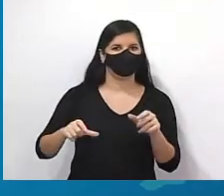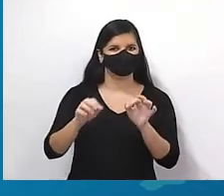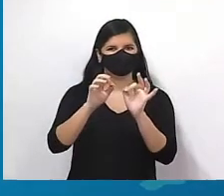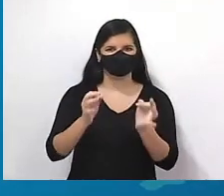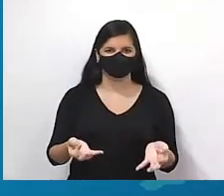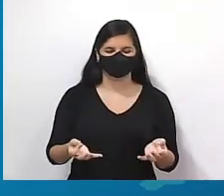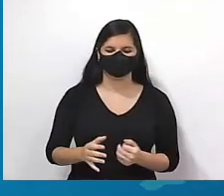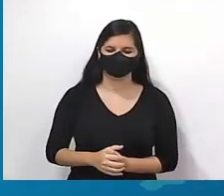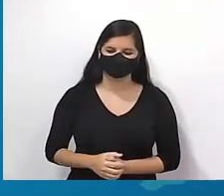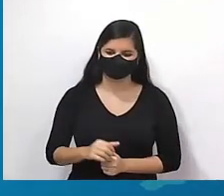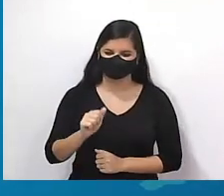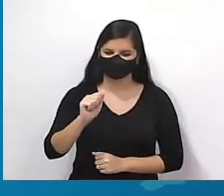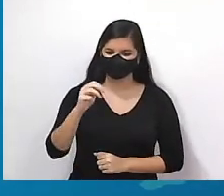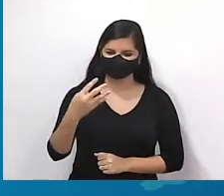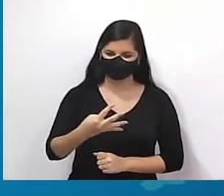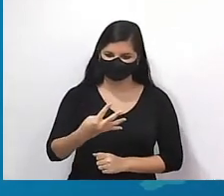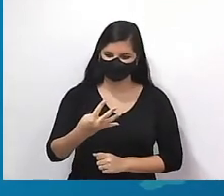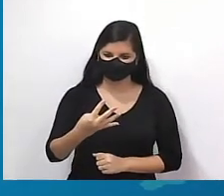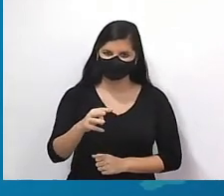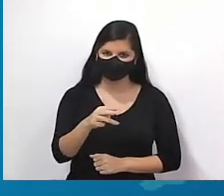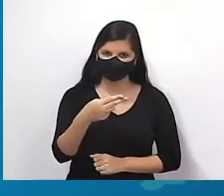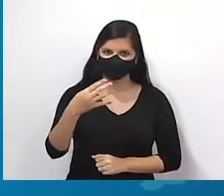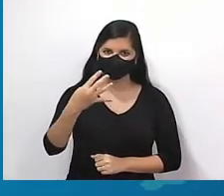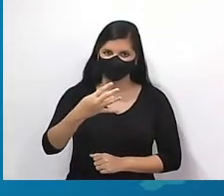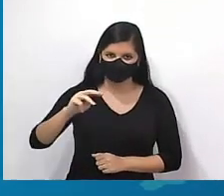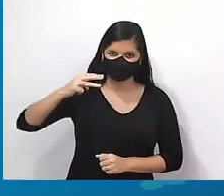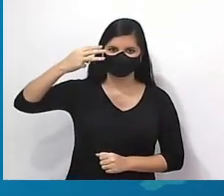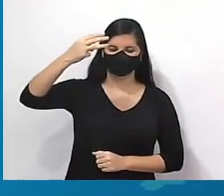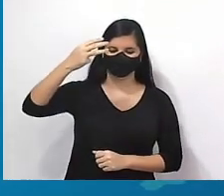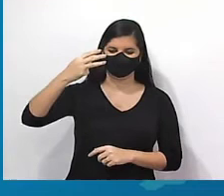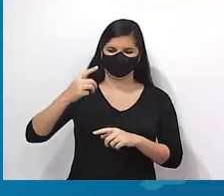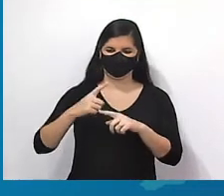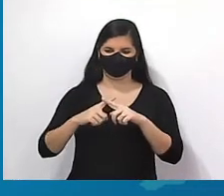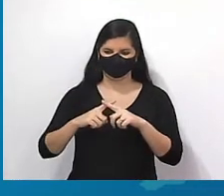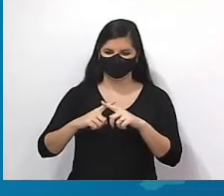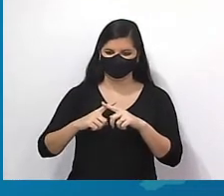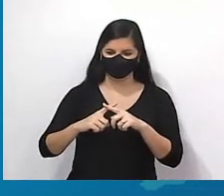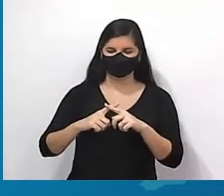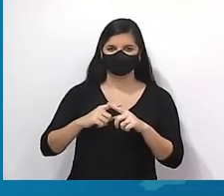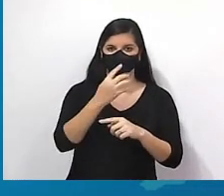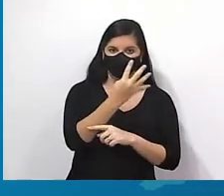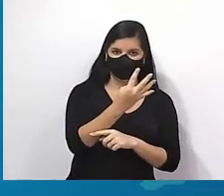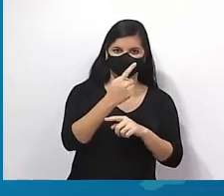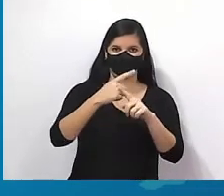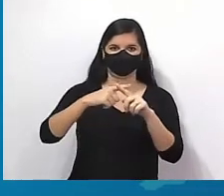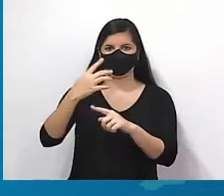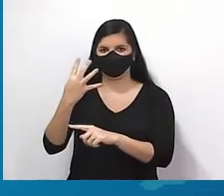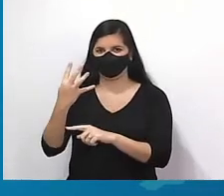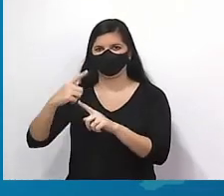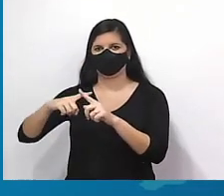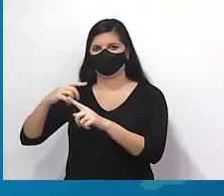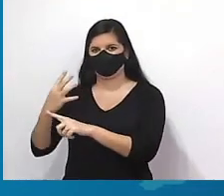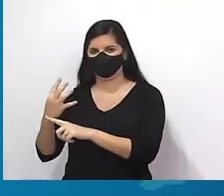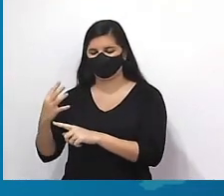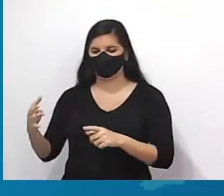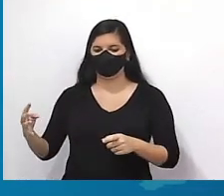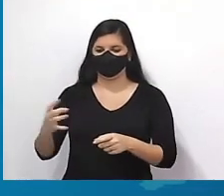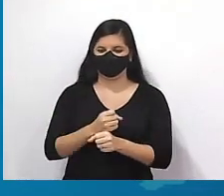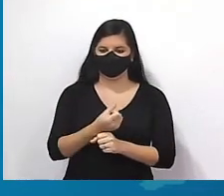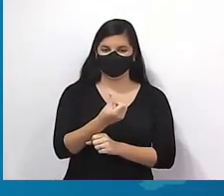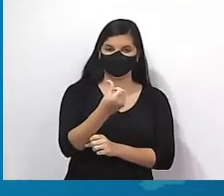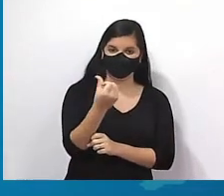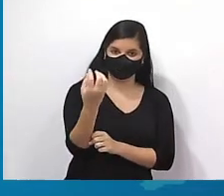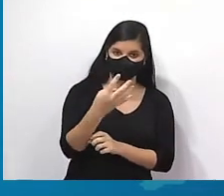simples, tá bom? A4. 4 ao cubo. 4 ao cubo. Eu tenho 4 vezes 4, vezes 4, 3 vezes. Então, eu tenho